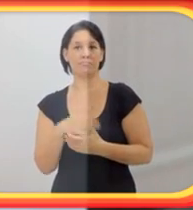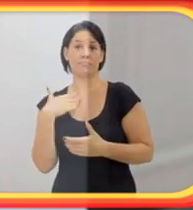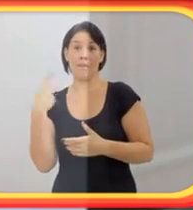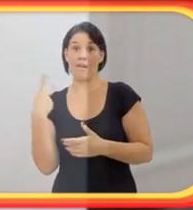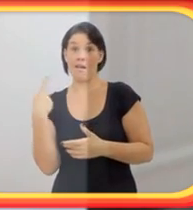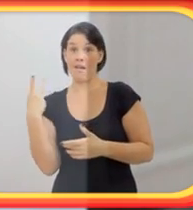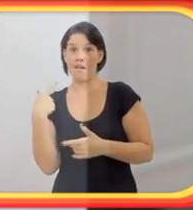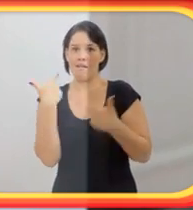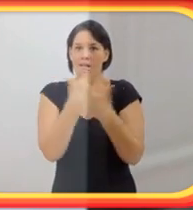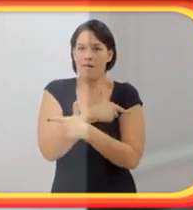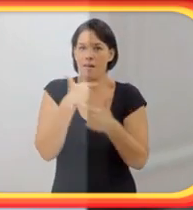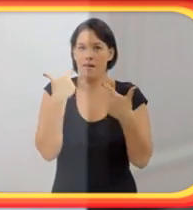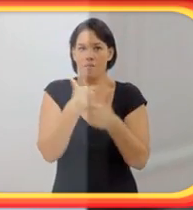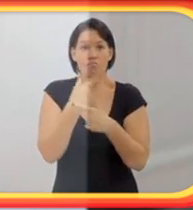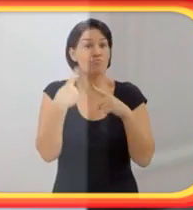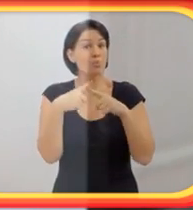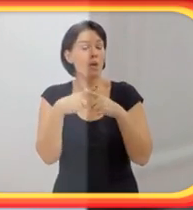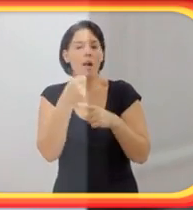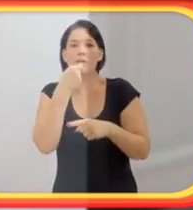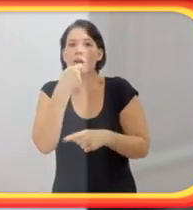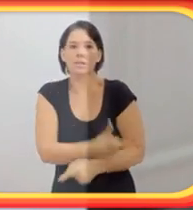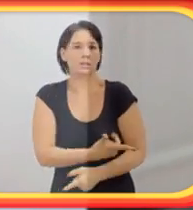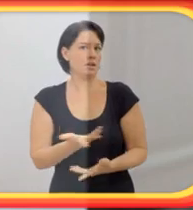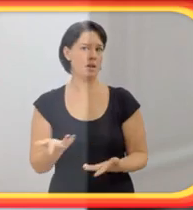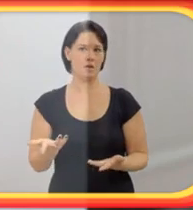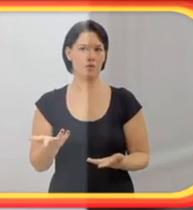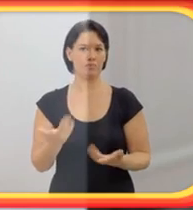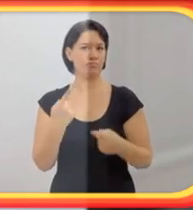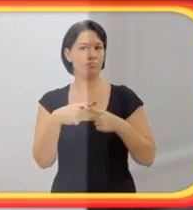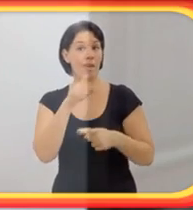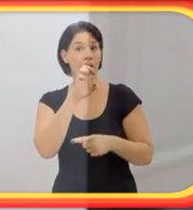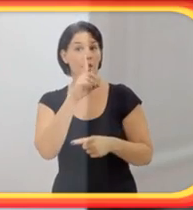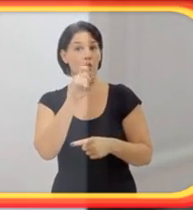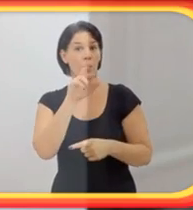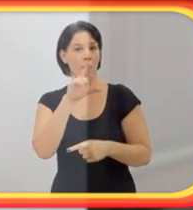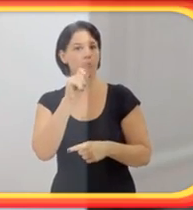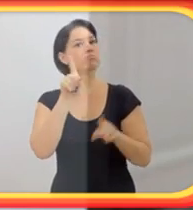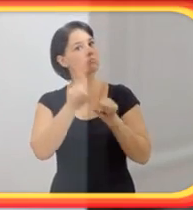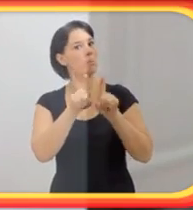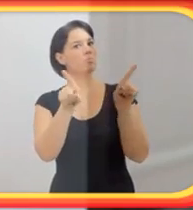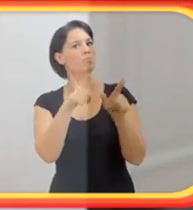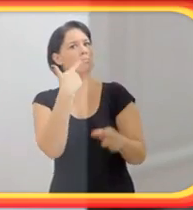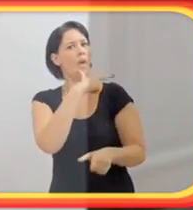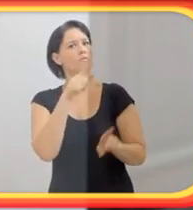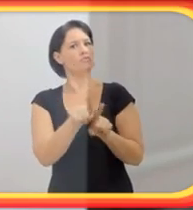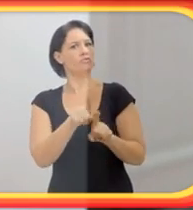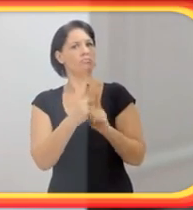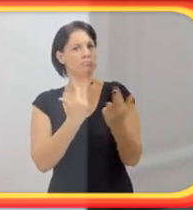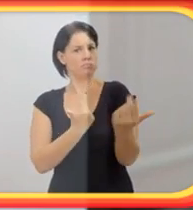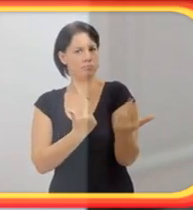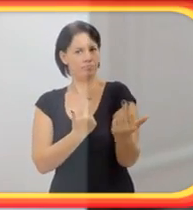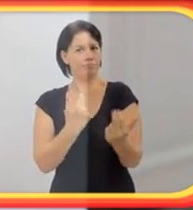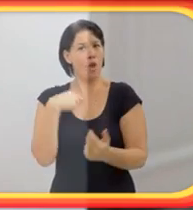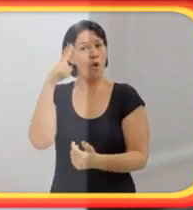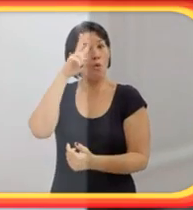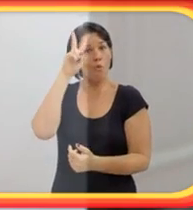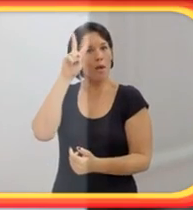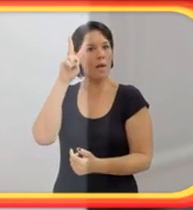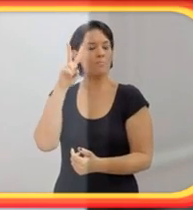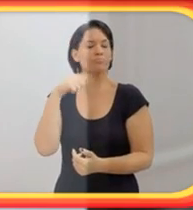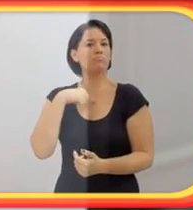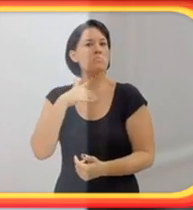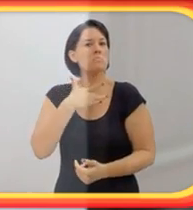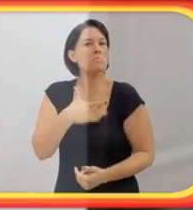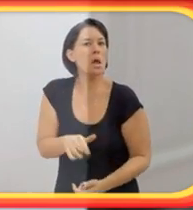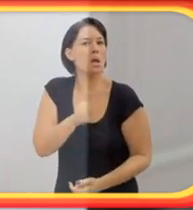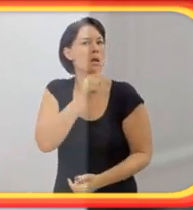aquela criaturinha. E a gente começou a rir, porque foi muito engraçado, porque o Eduardo também estava rindo. E eu lembro que eu não tive pena do Eduardo,